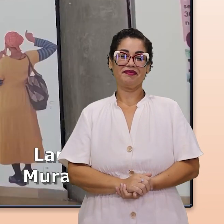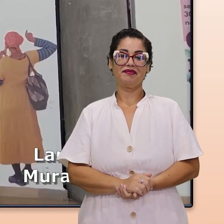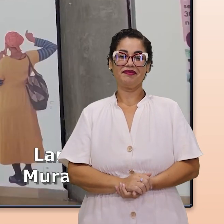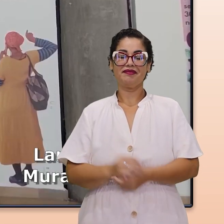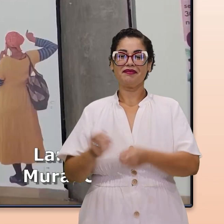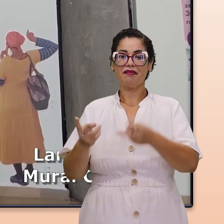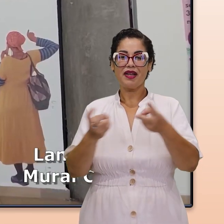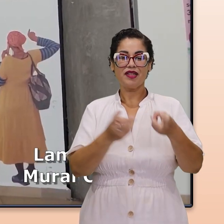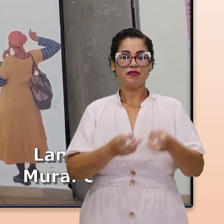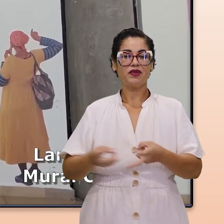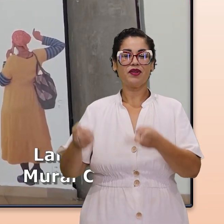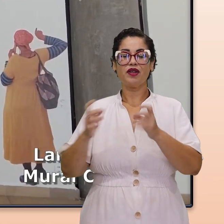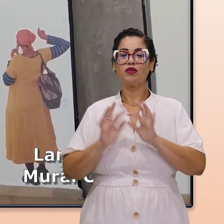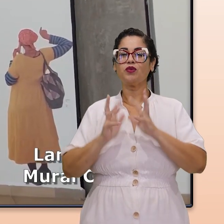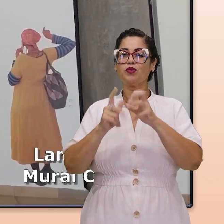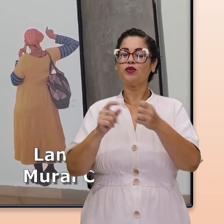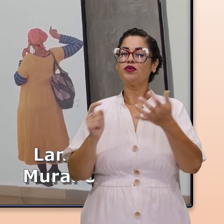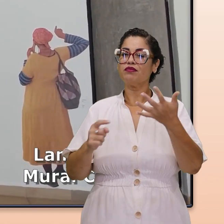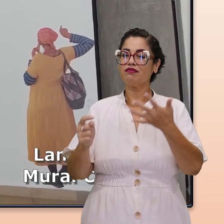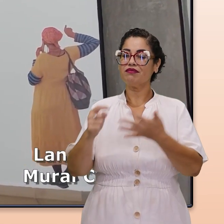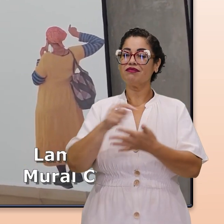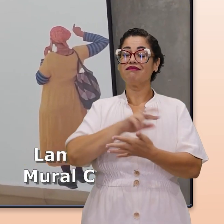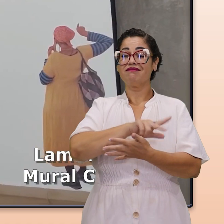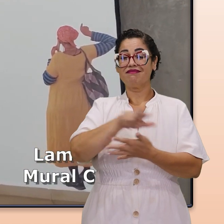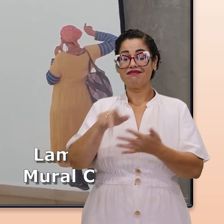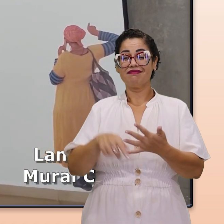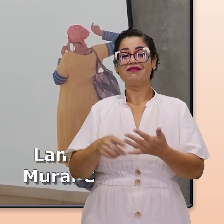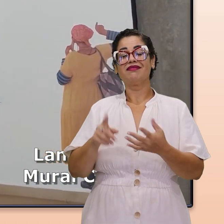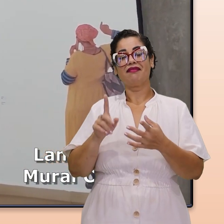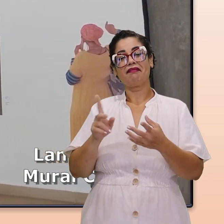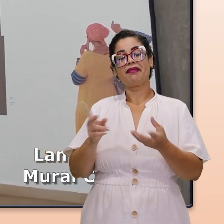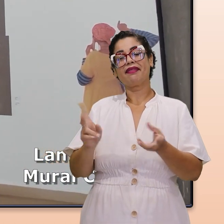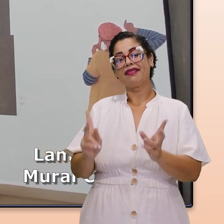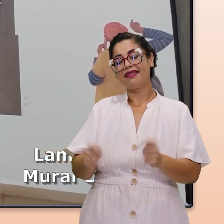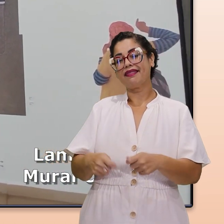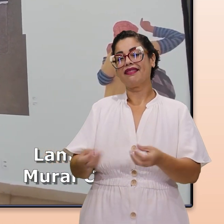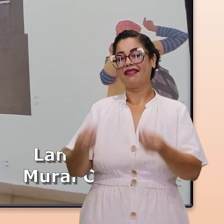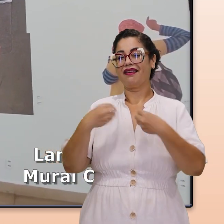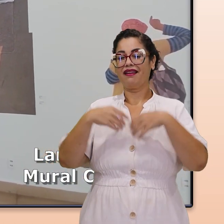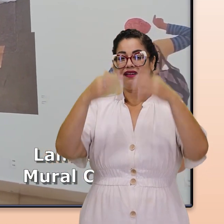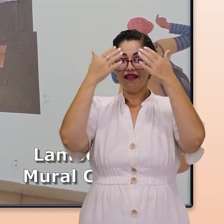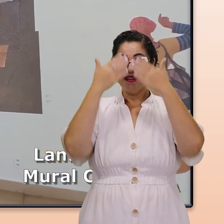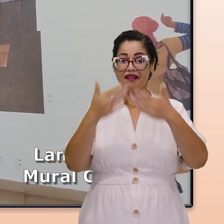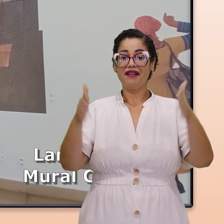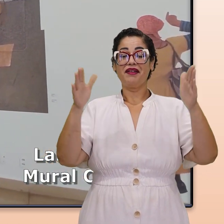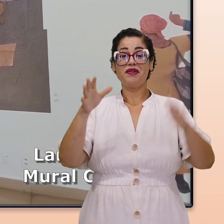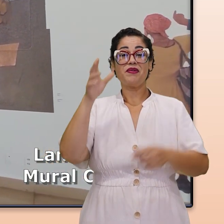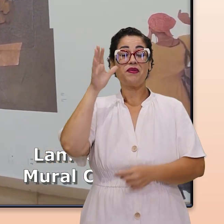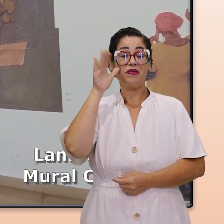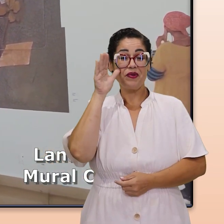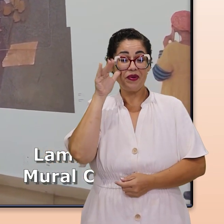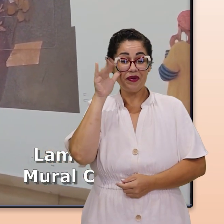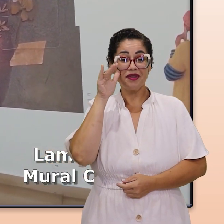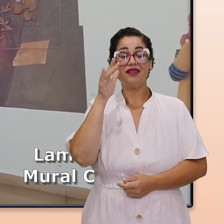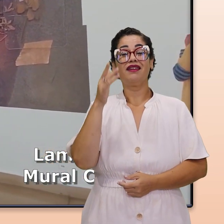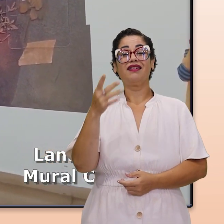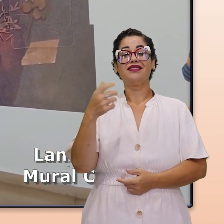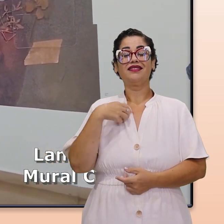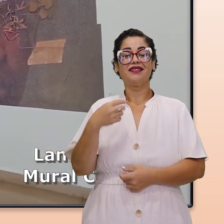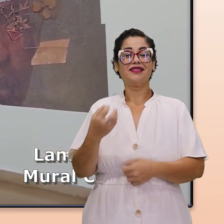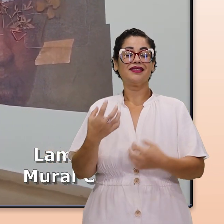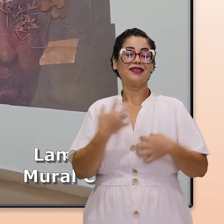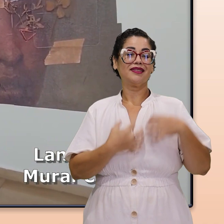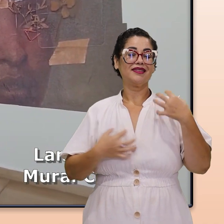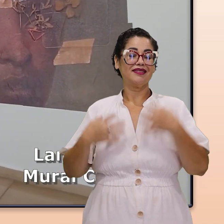explorar todos esses elementos faz com que a gente amplie a nossa curiosidade, os nossos